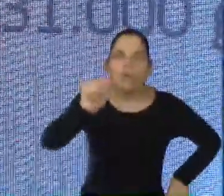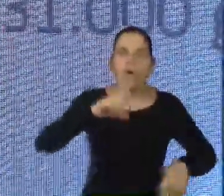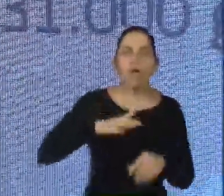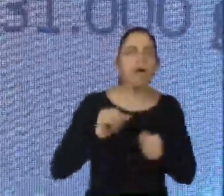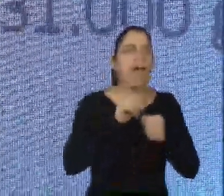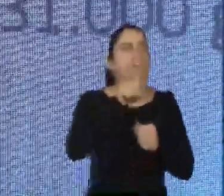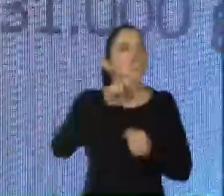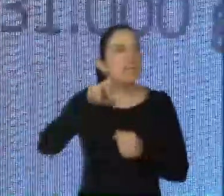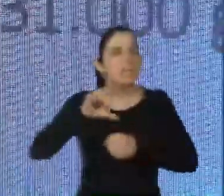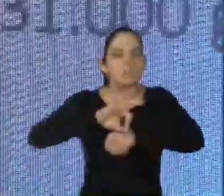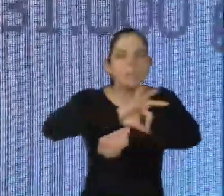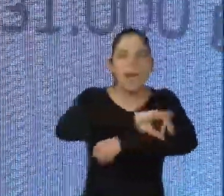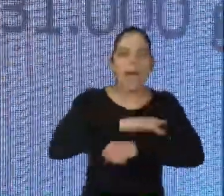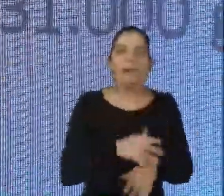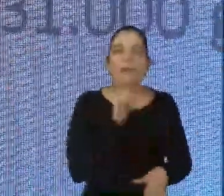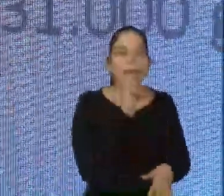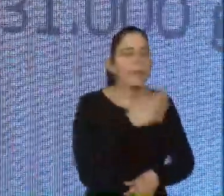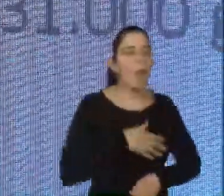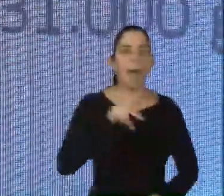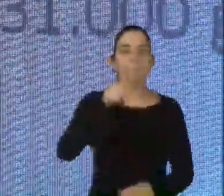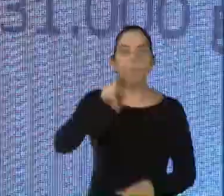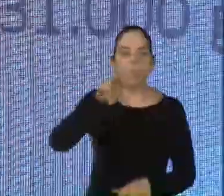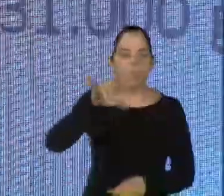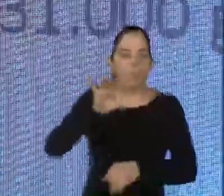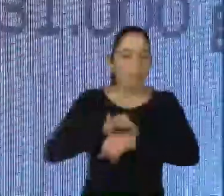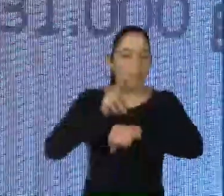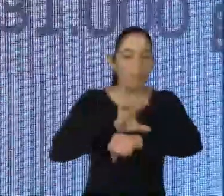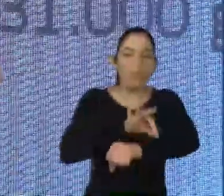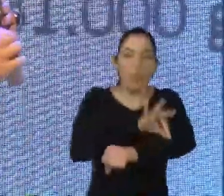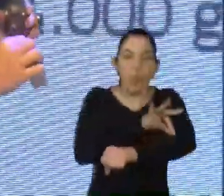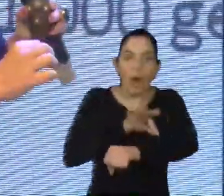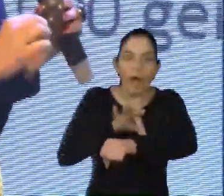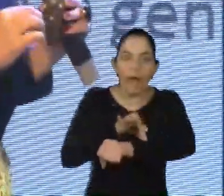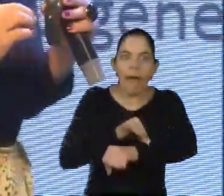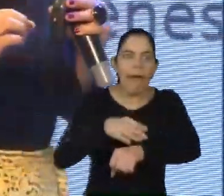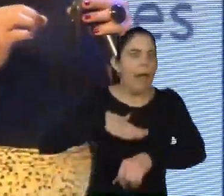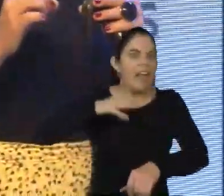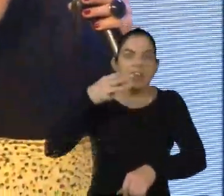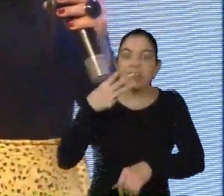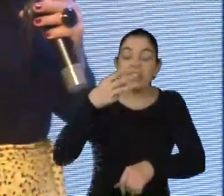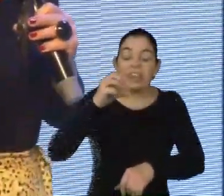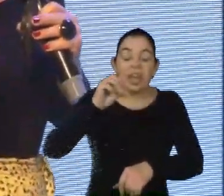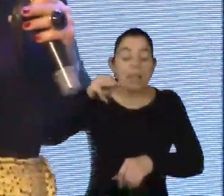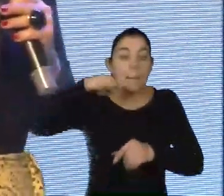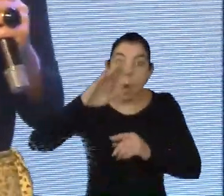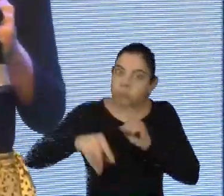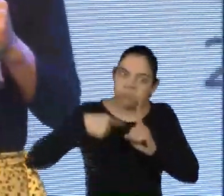'água tem 31 mil genes, mais do que a gente. Mas nós somos muito complexos. E nós conhecemos os genes,